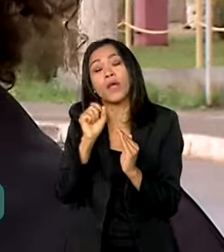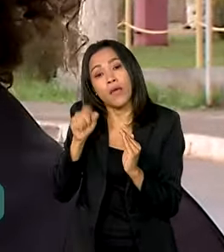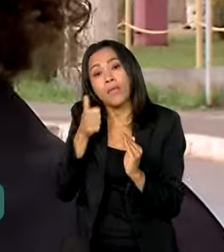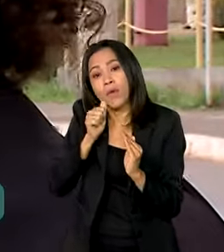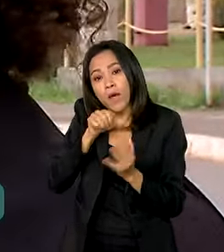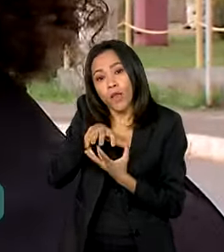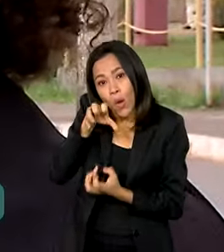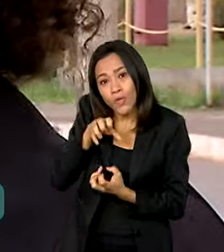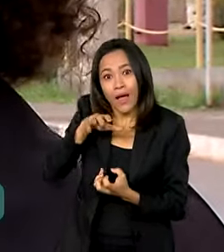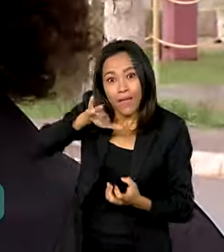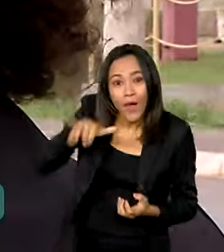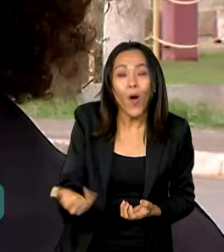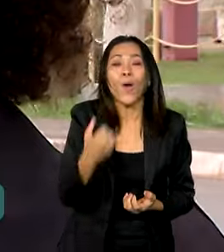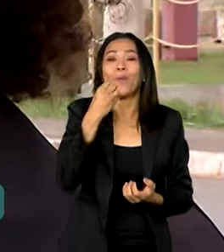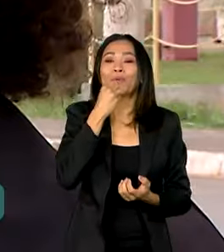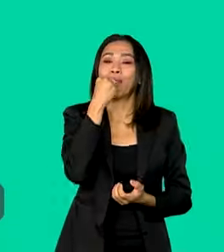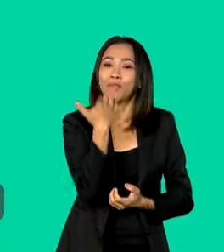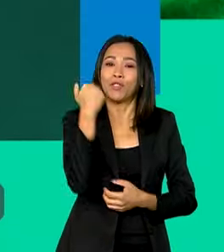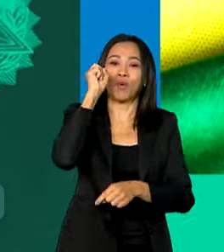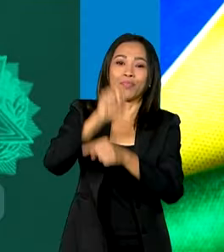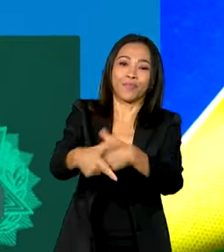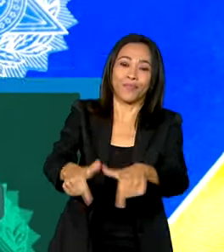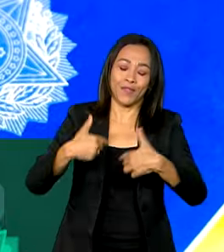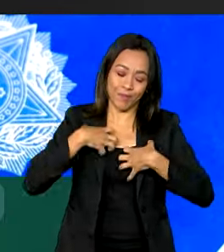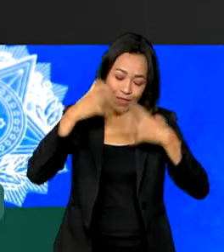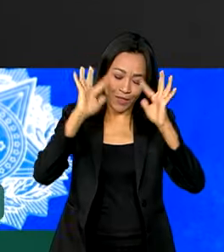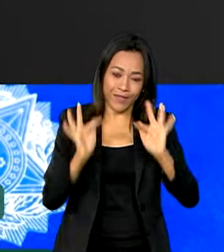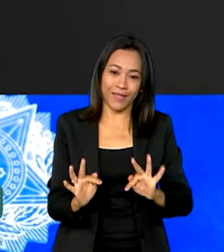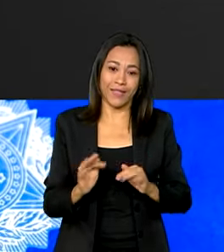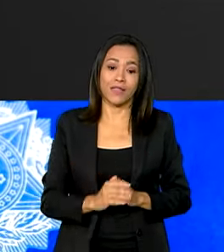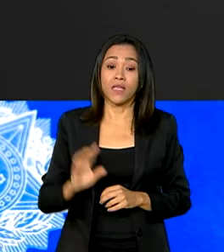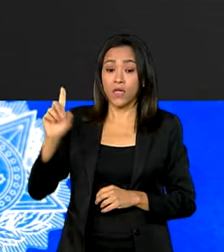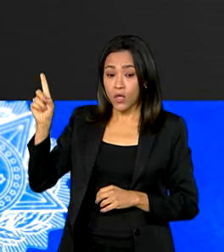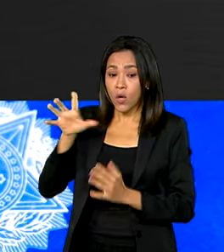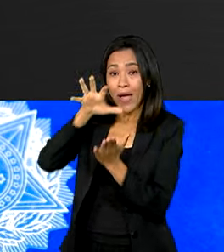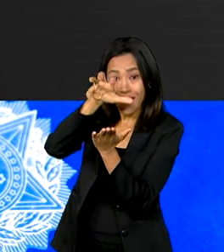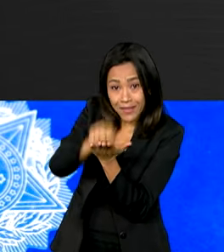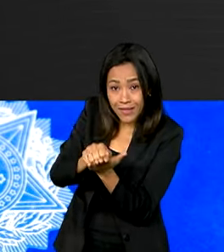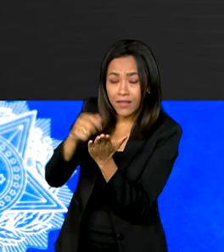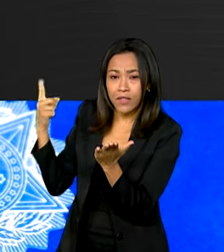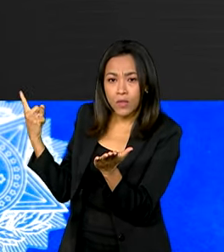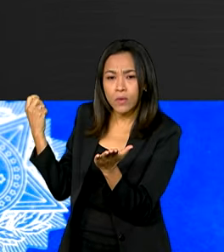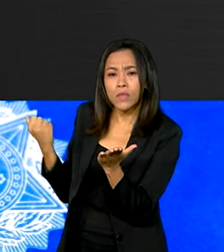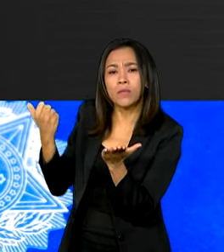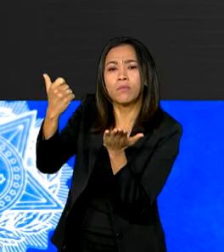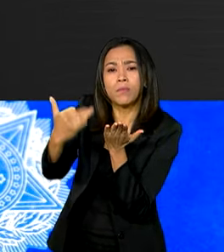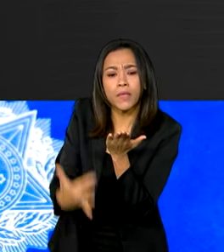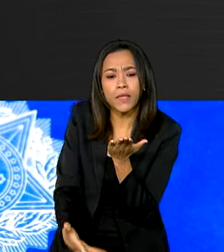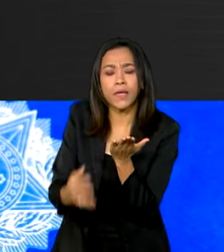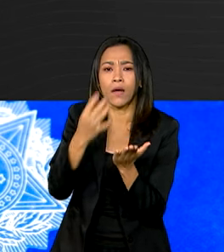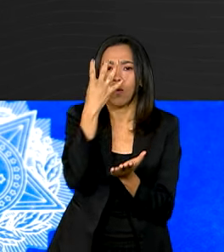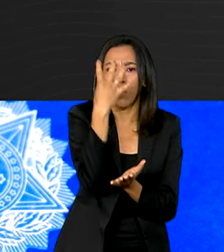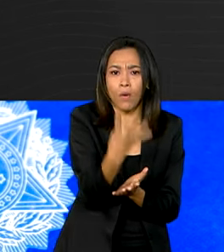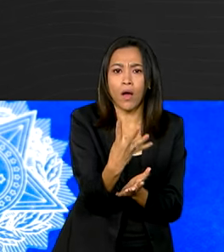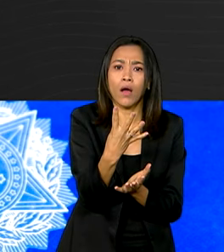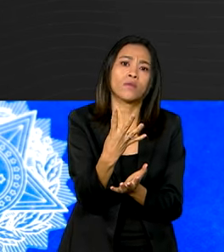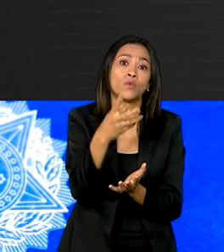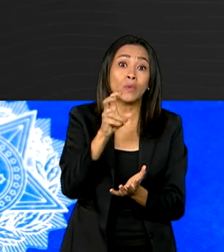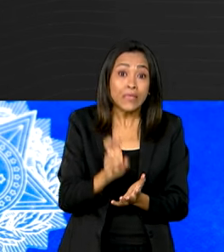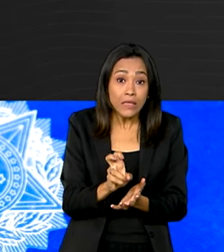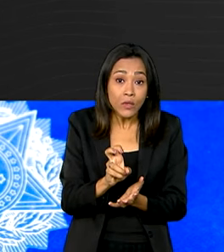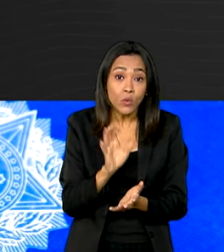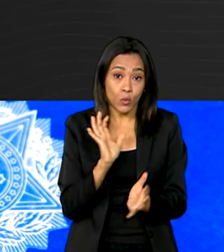Até que veio essa oportunidade. Estou muito feliz. Segundo os números do Caged, quatro dos cinco grandes grupos de atividades